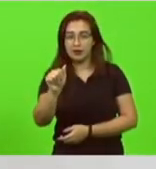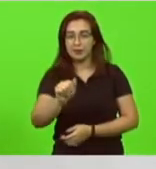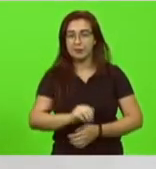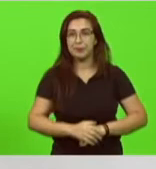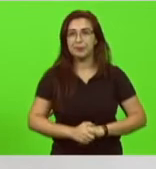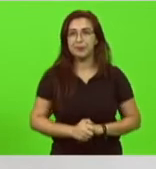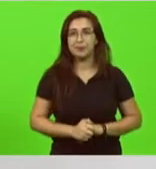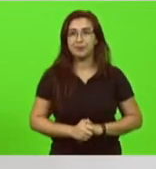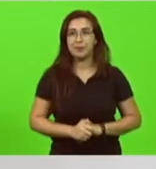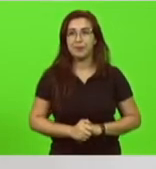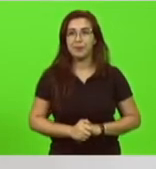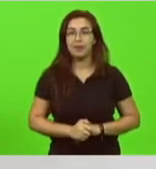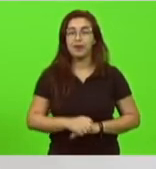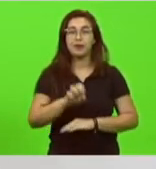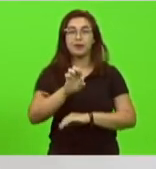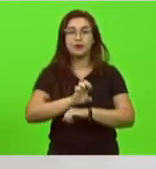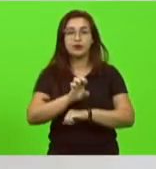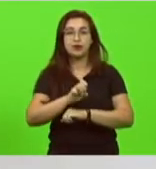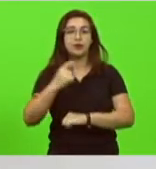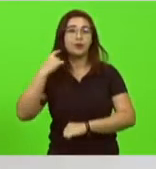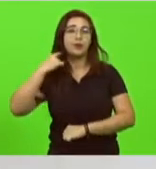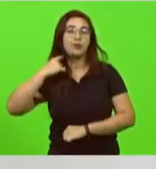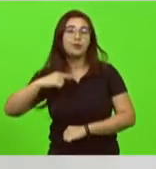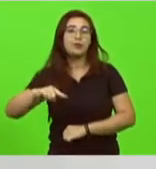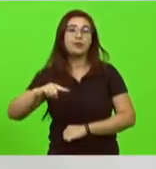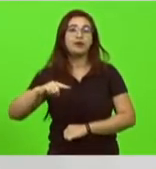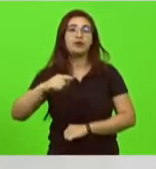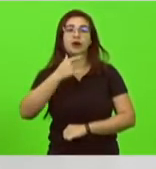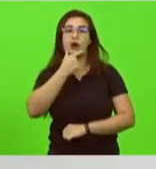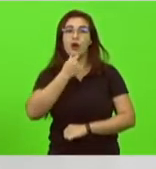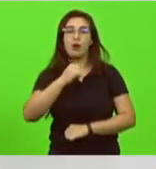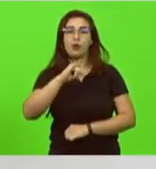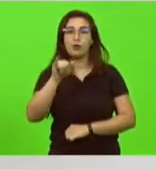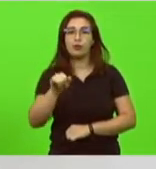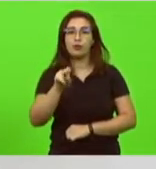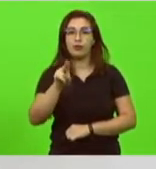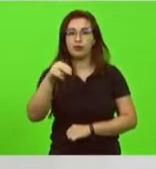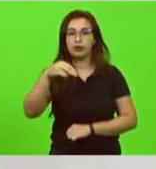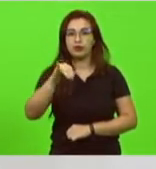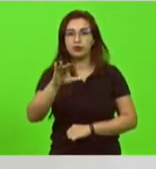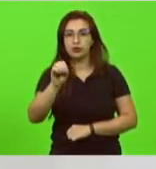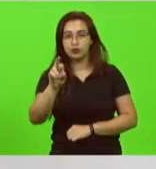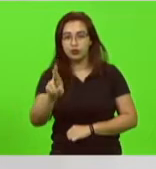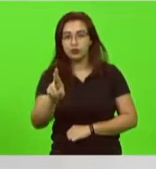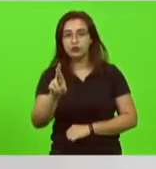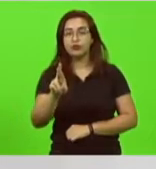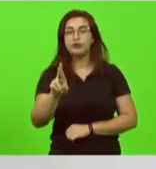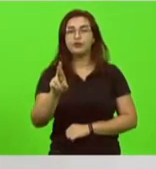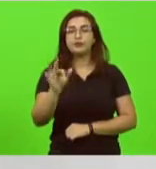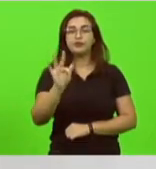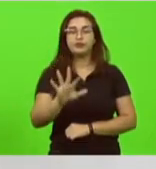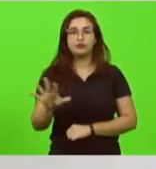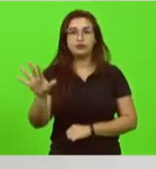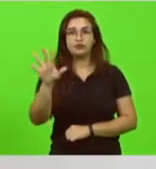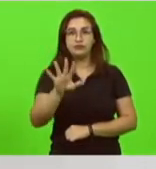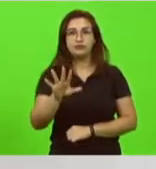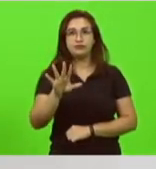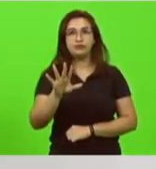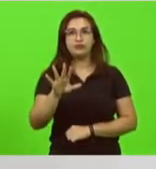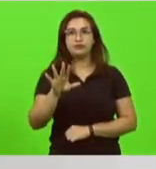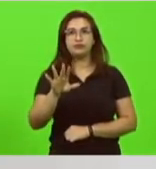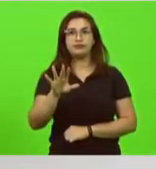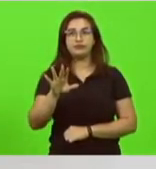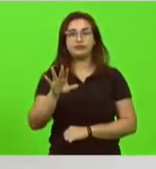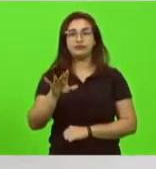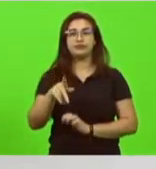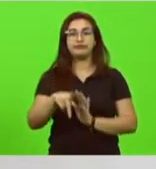do estado de Minas Gerais deputado federal Cabo Júnior Amaral deputado federal Charles Evangelista lá